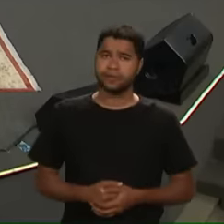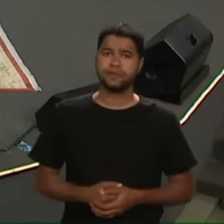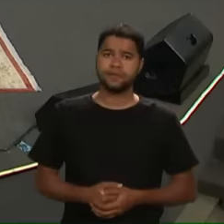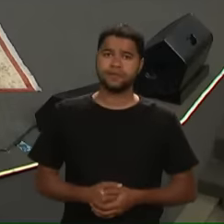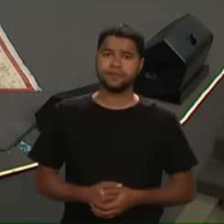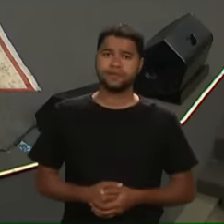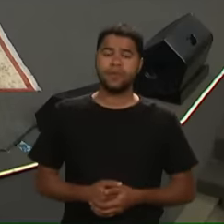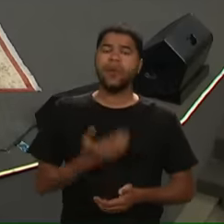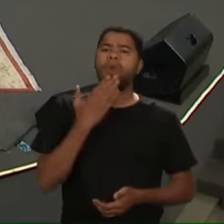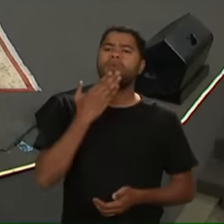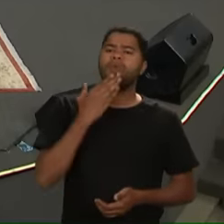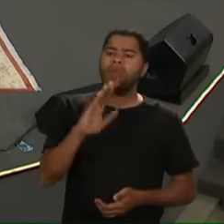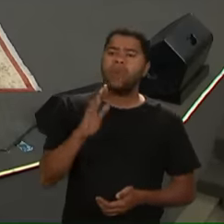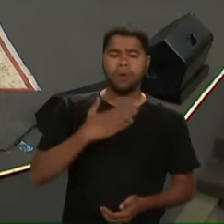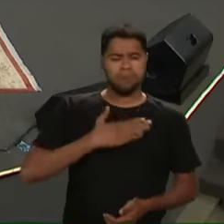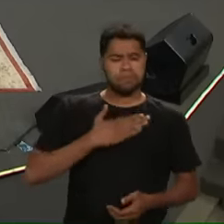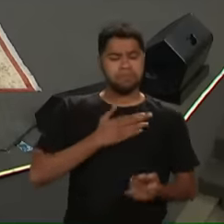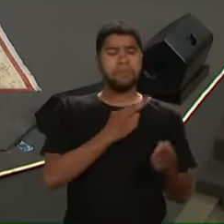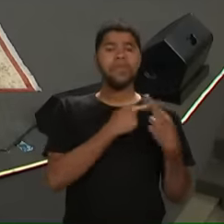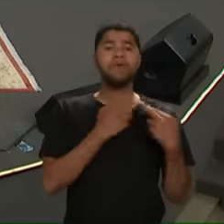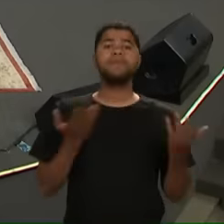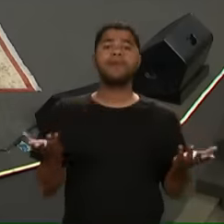E qual que é a parte minha?